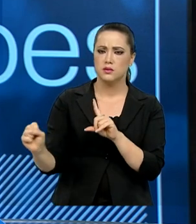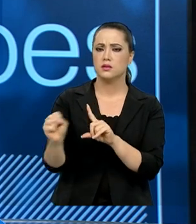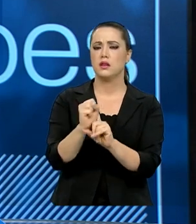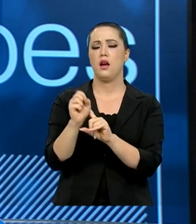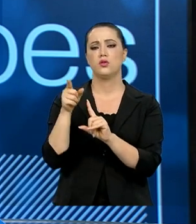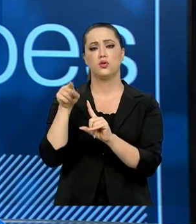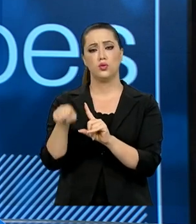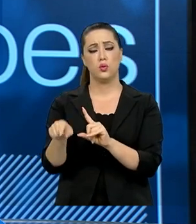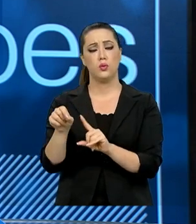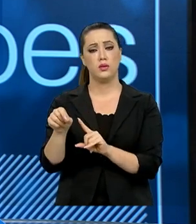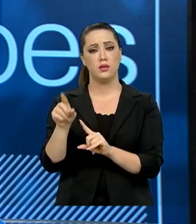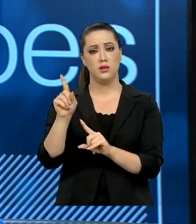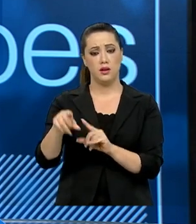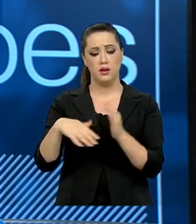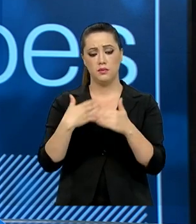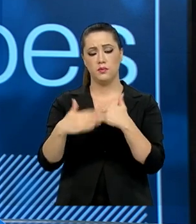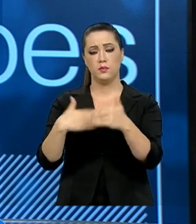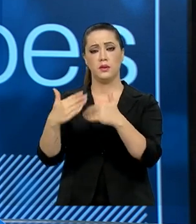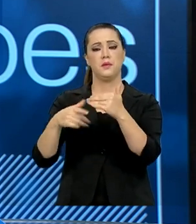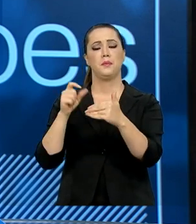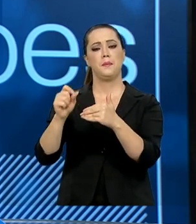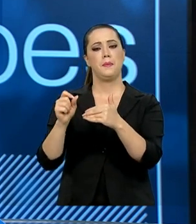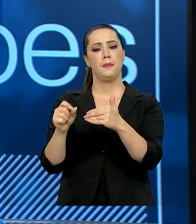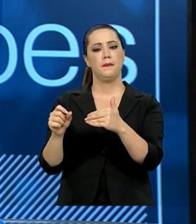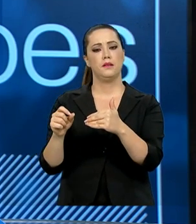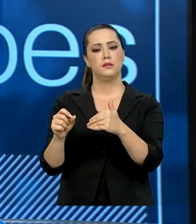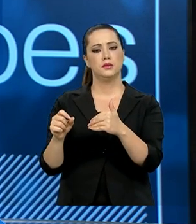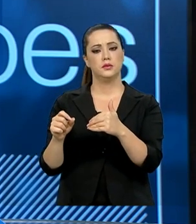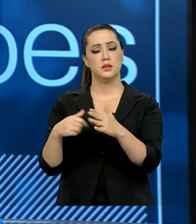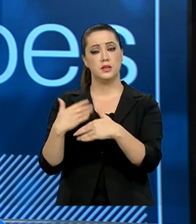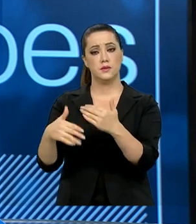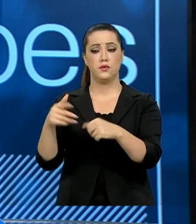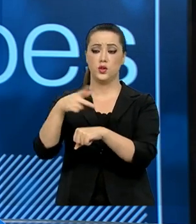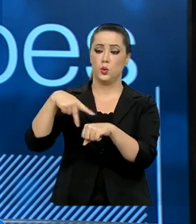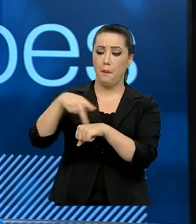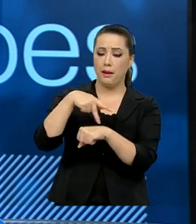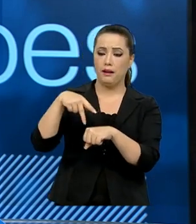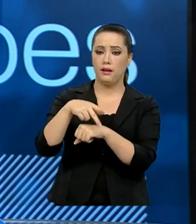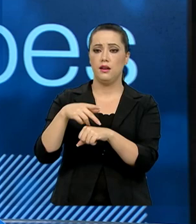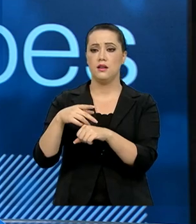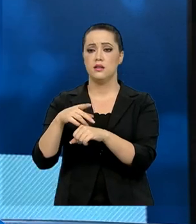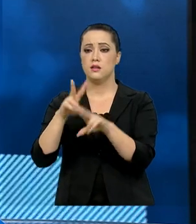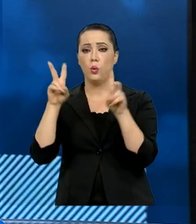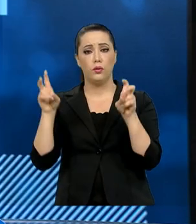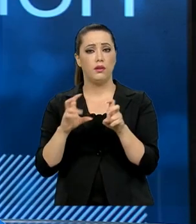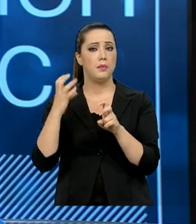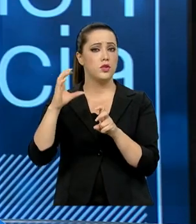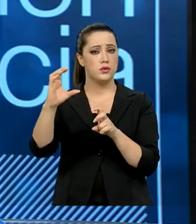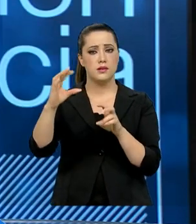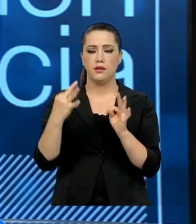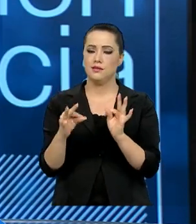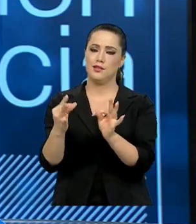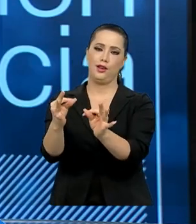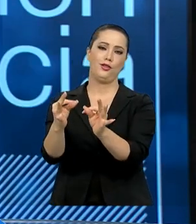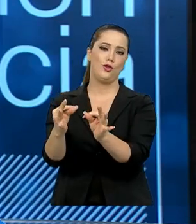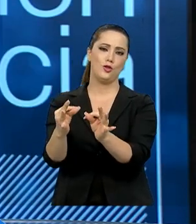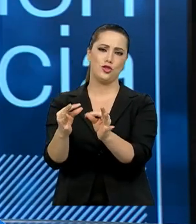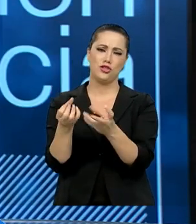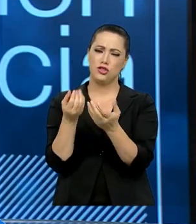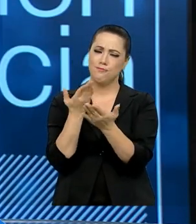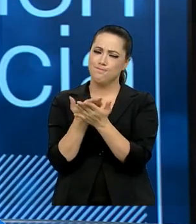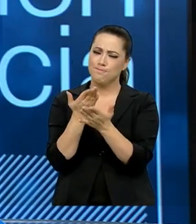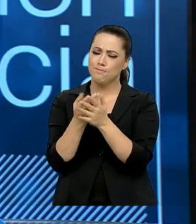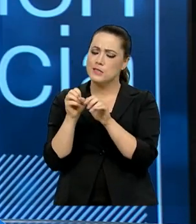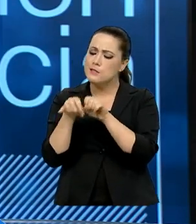aquilo que é desenvolvido no país em termos de ciência e tecnologia, levar o